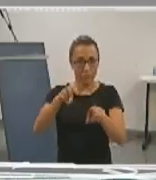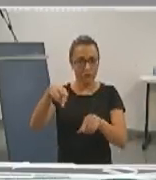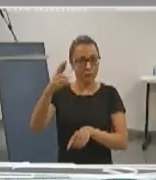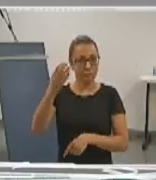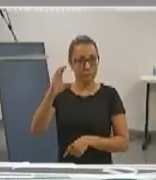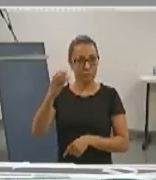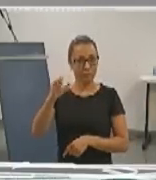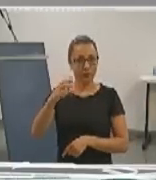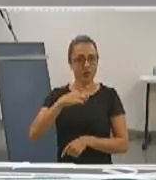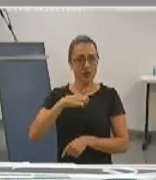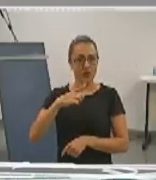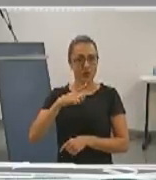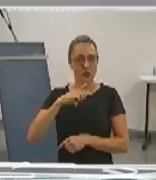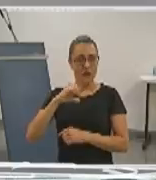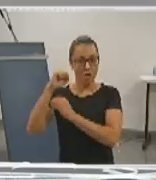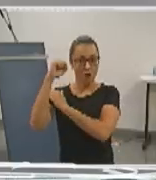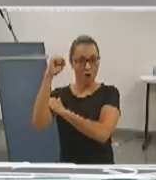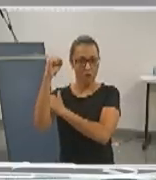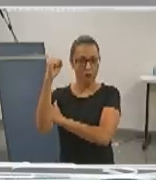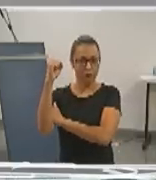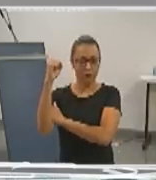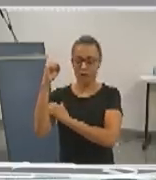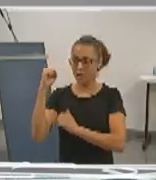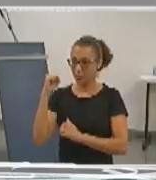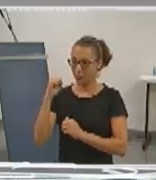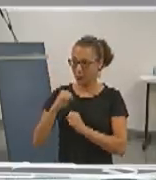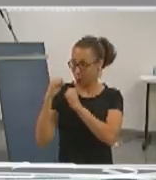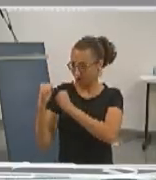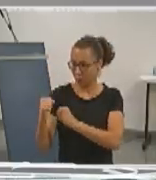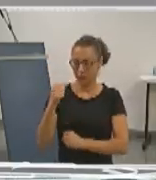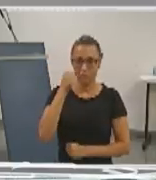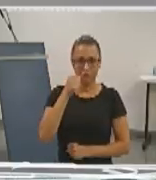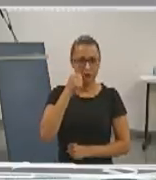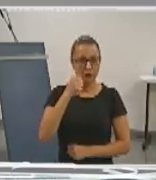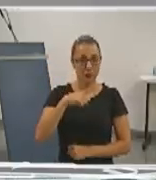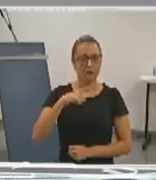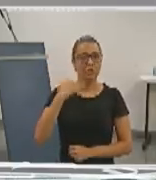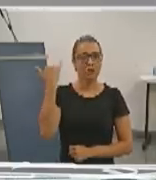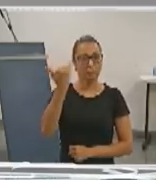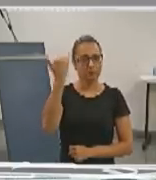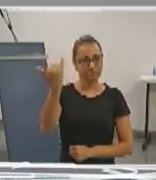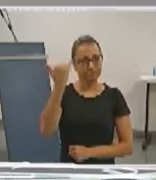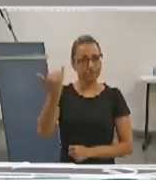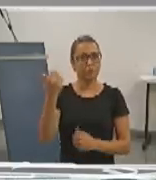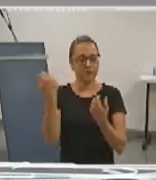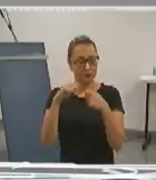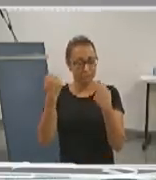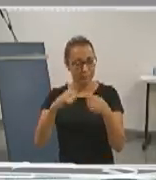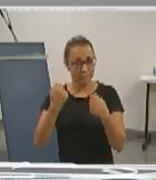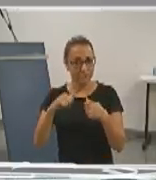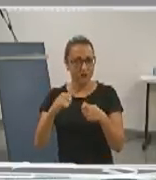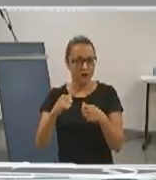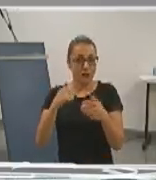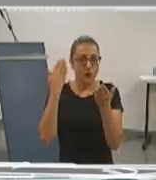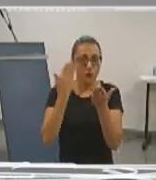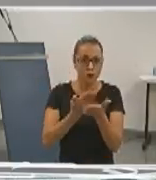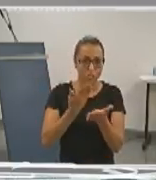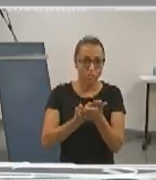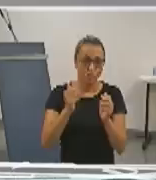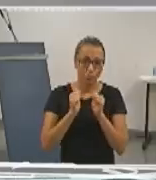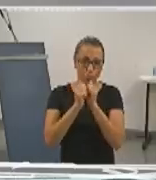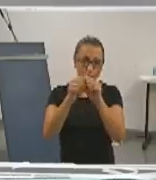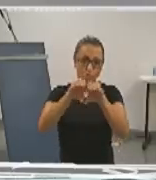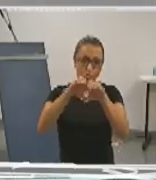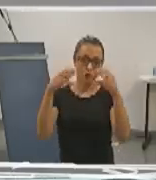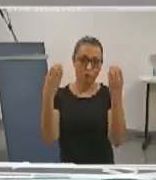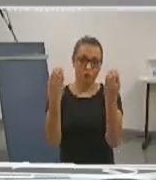empoderamento das mulheres, uma das grandes demandas a serem atendidas é um estudo junto à comunidade